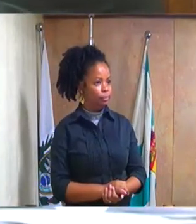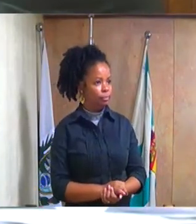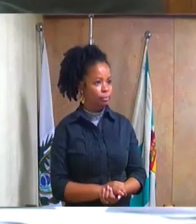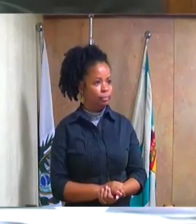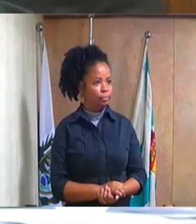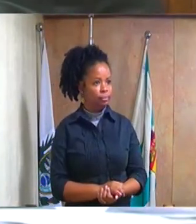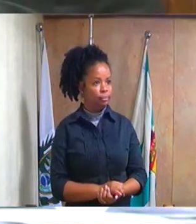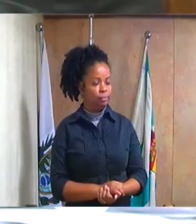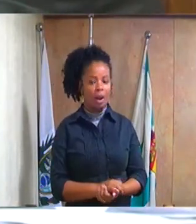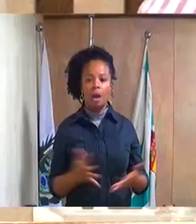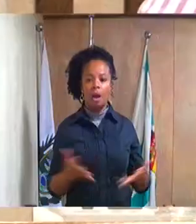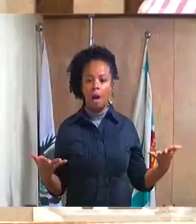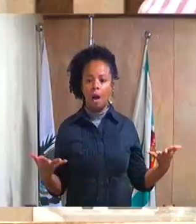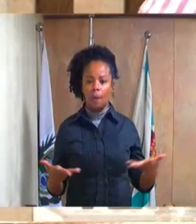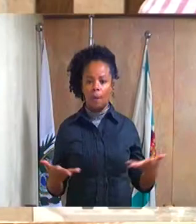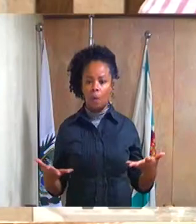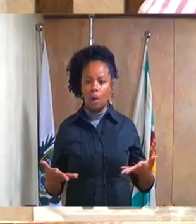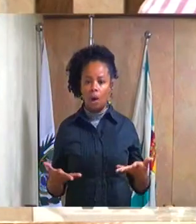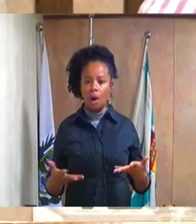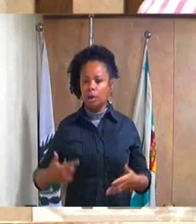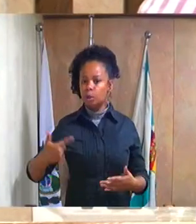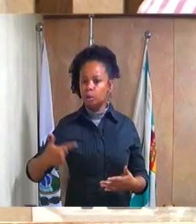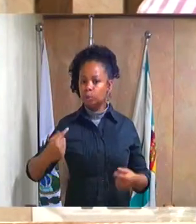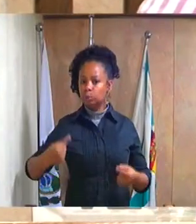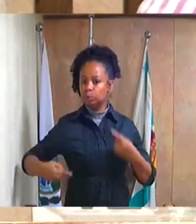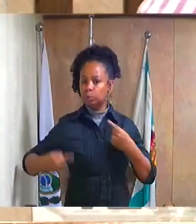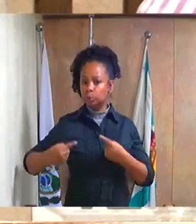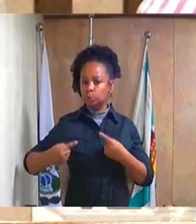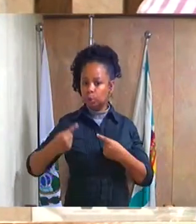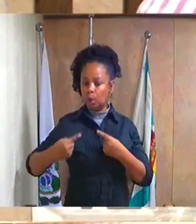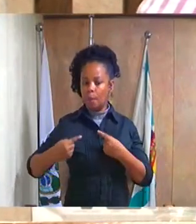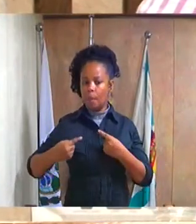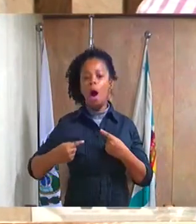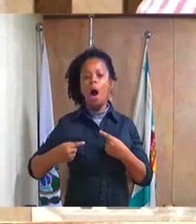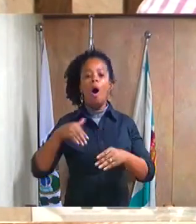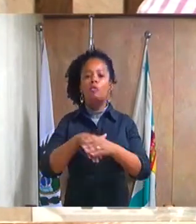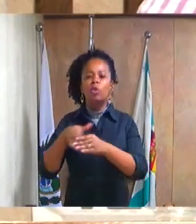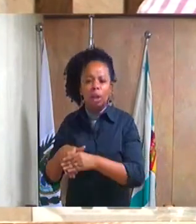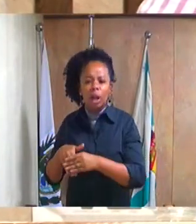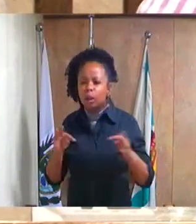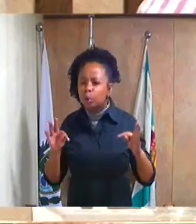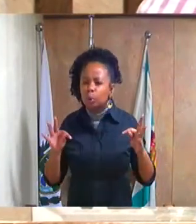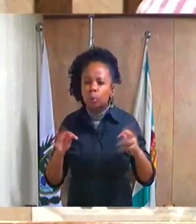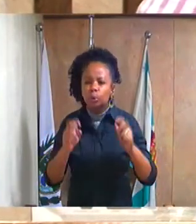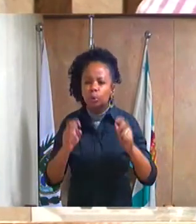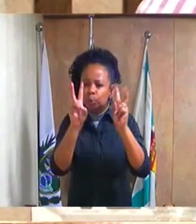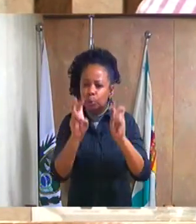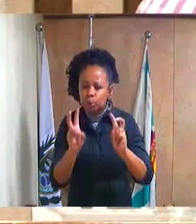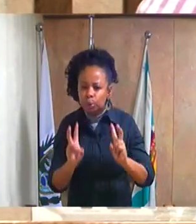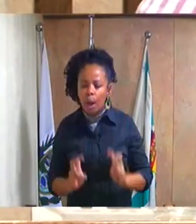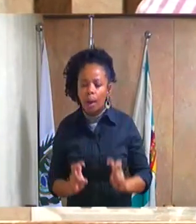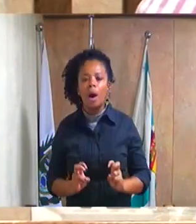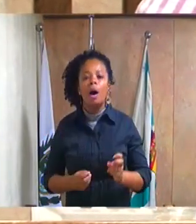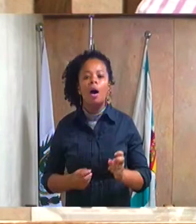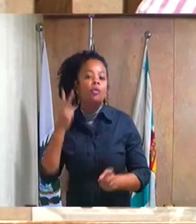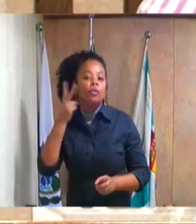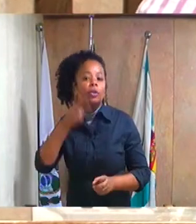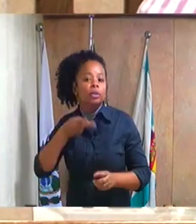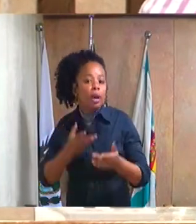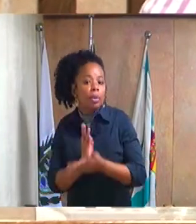Nesse momento, em segunda discussão, nós vamos votar todas as matérias. Vereadores que aprovam,